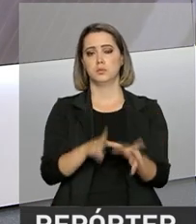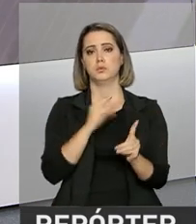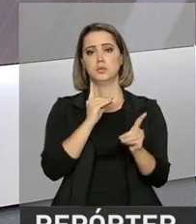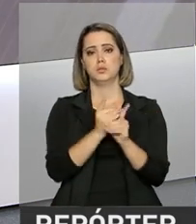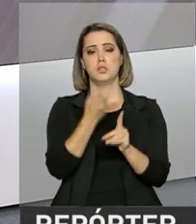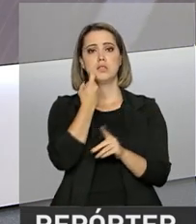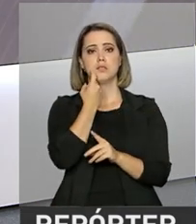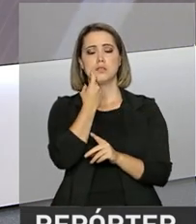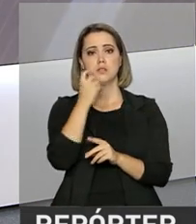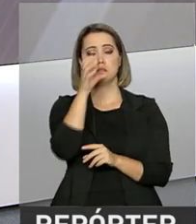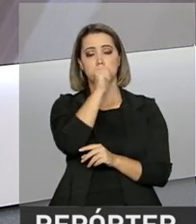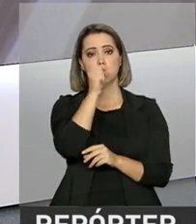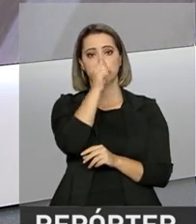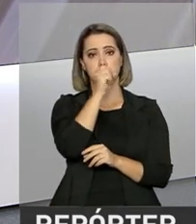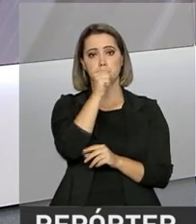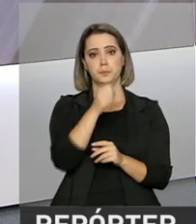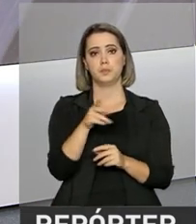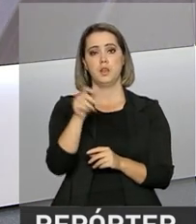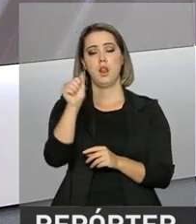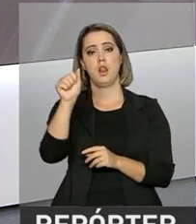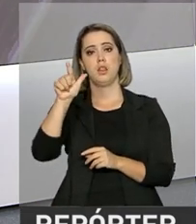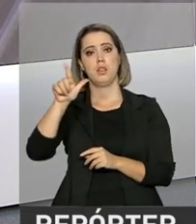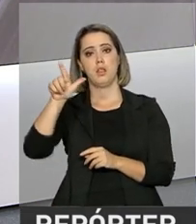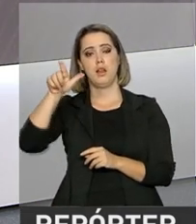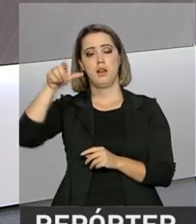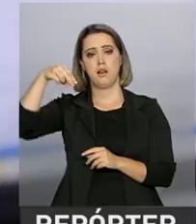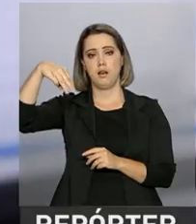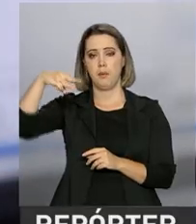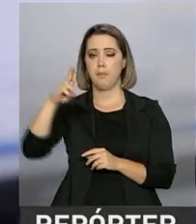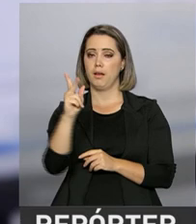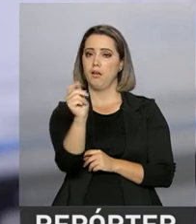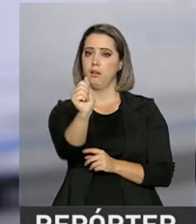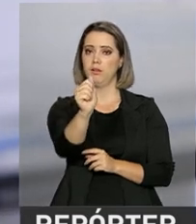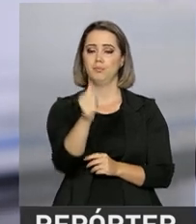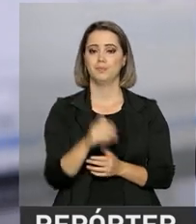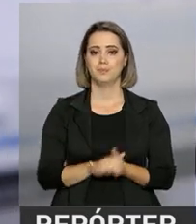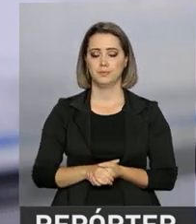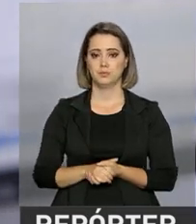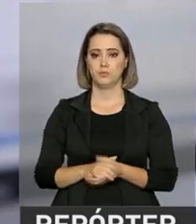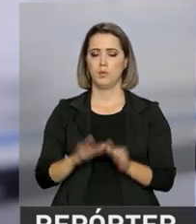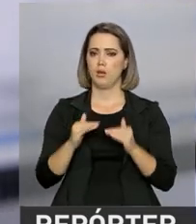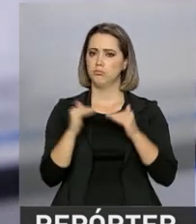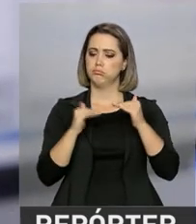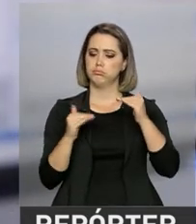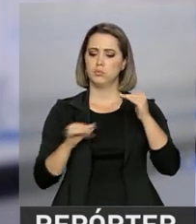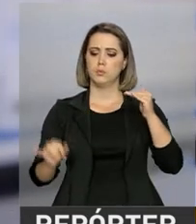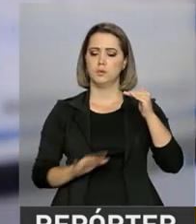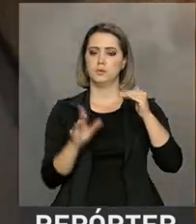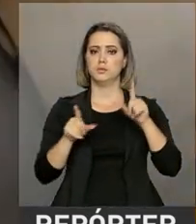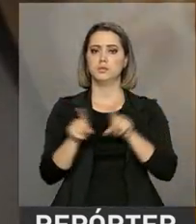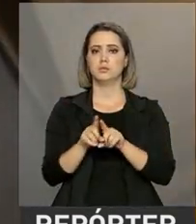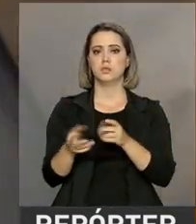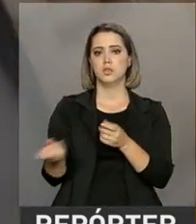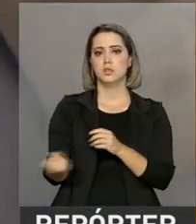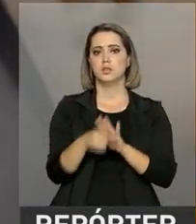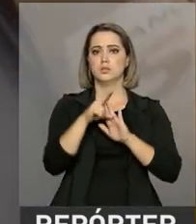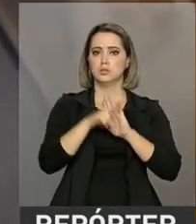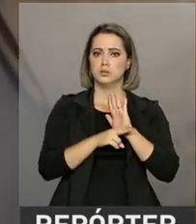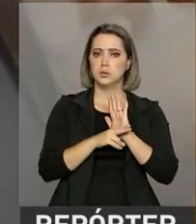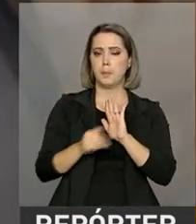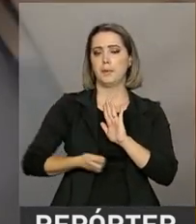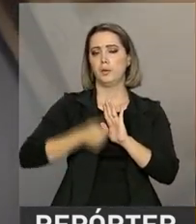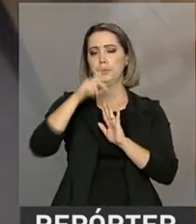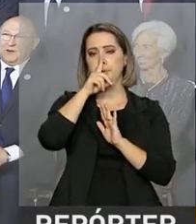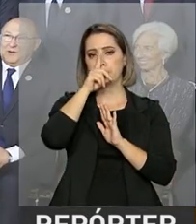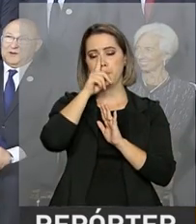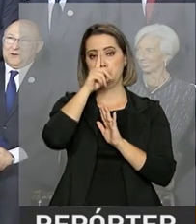sexta e no sábado em Baden-Baden, na Alemanha. Queda da inflação, reformas, melhoria no risco